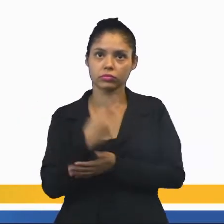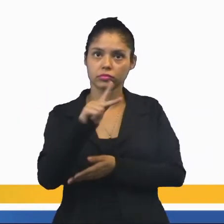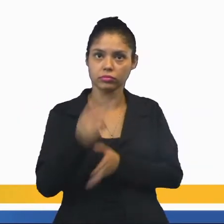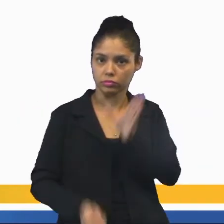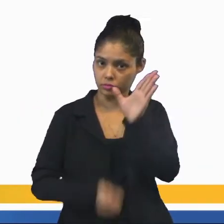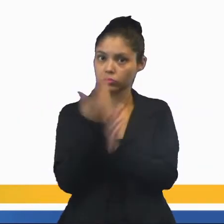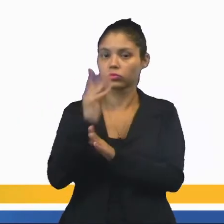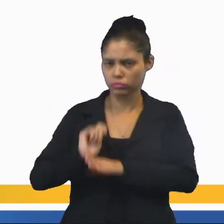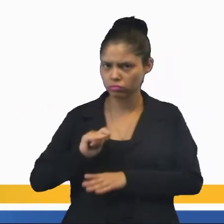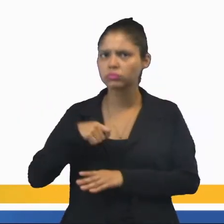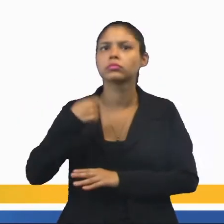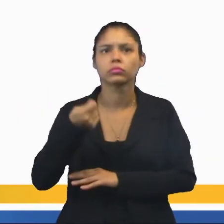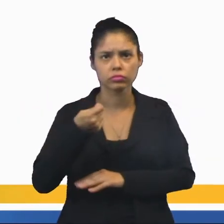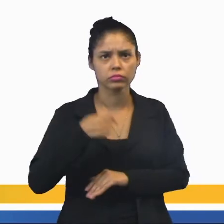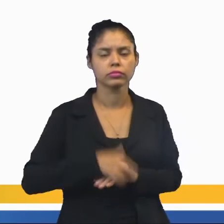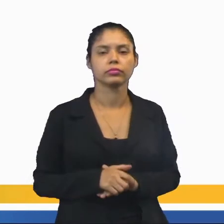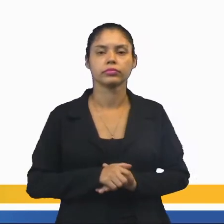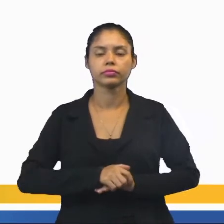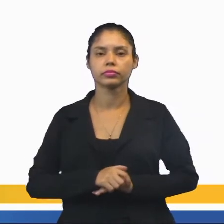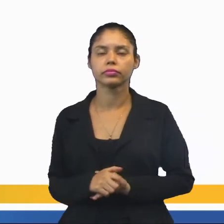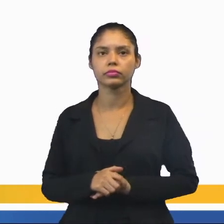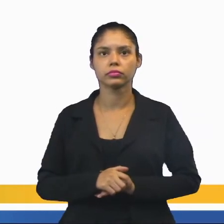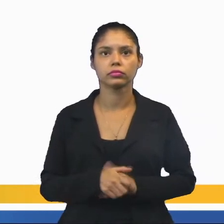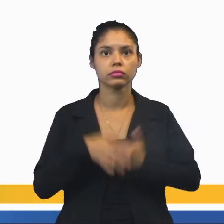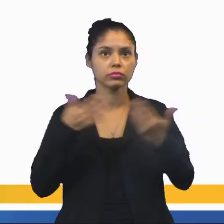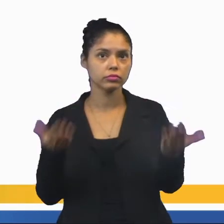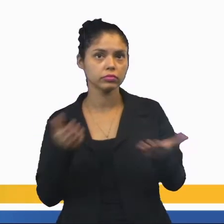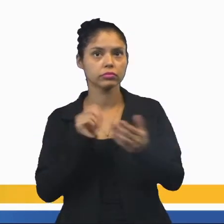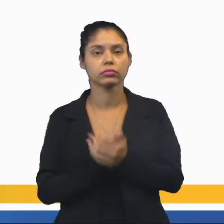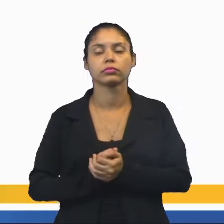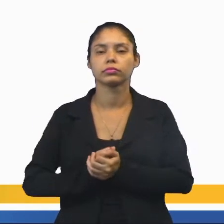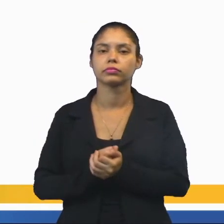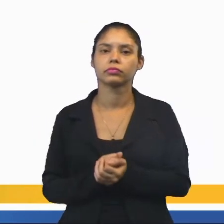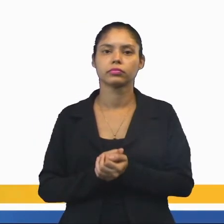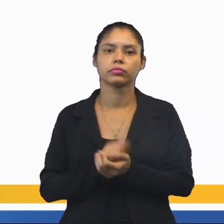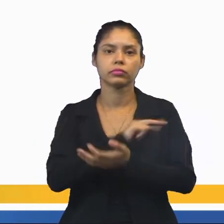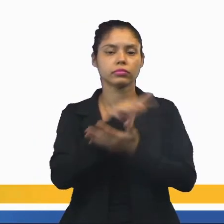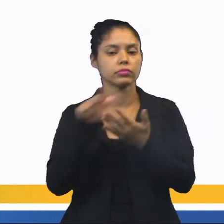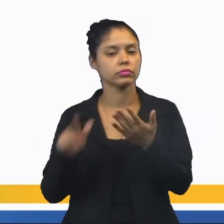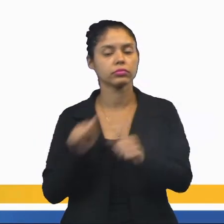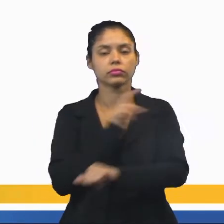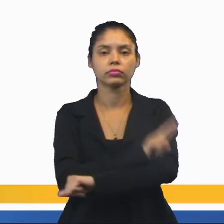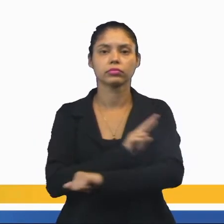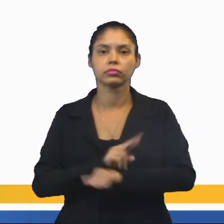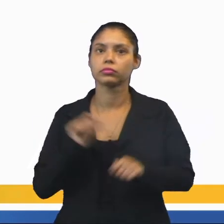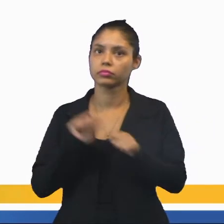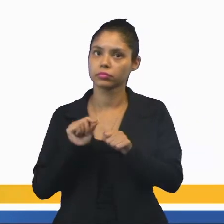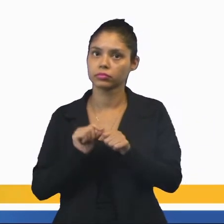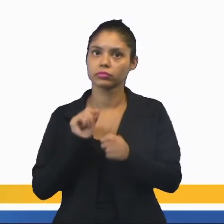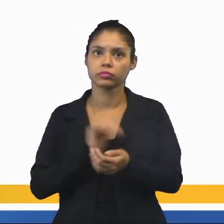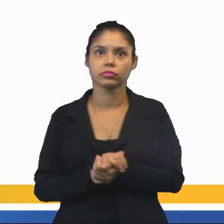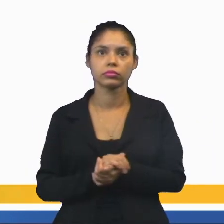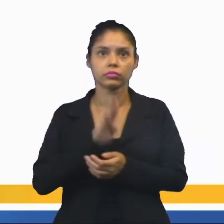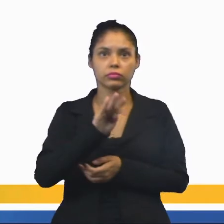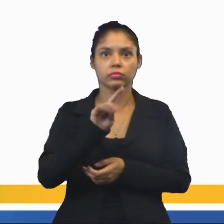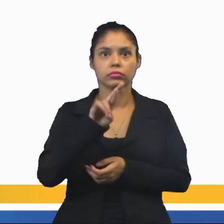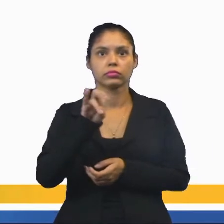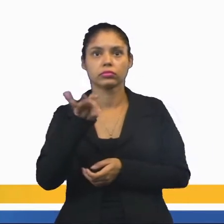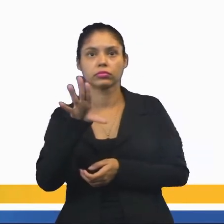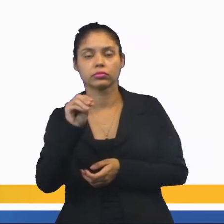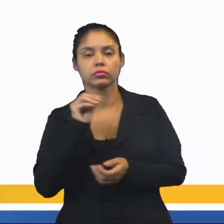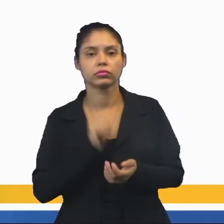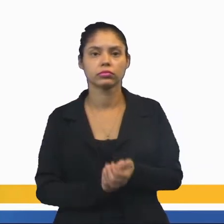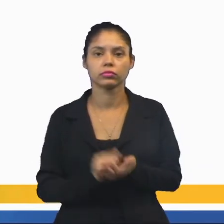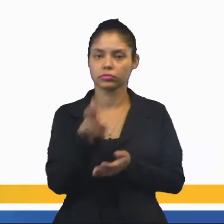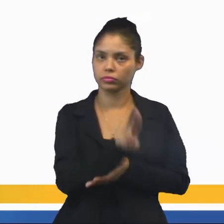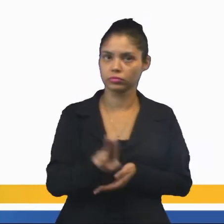a origem, a simbologia dos rituais. Ora, há diversas religiões que fazem o batismo. O batismo